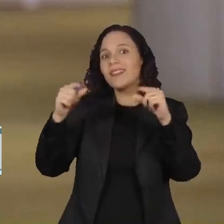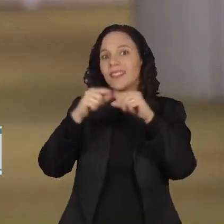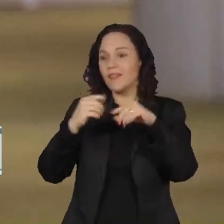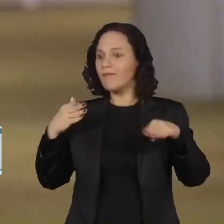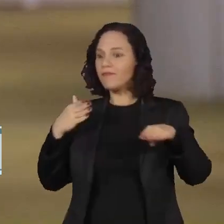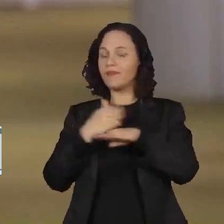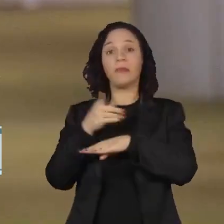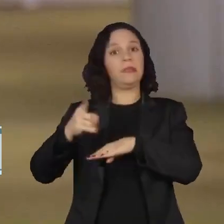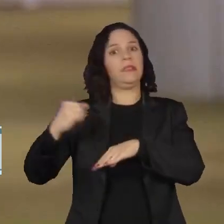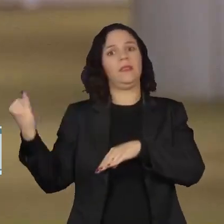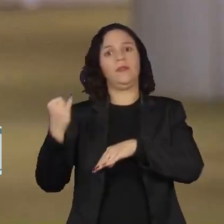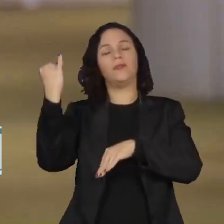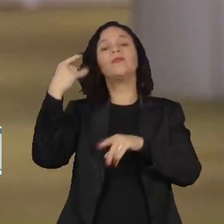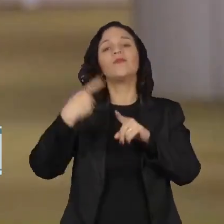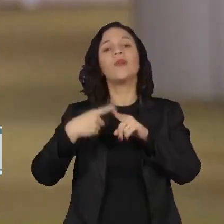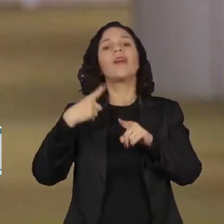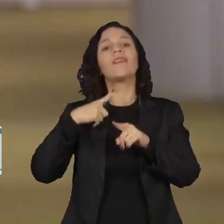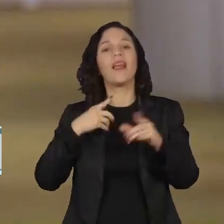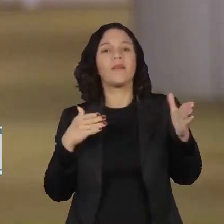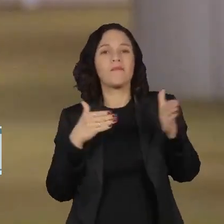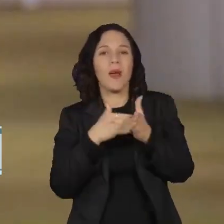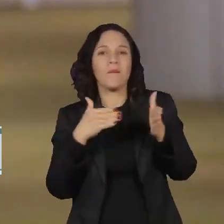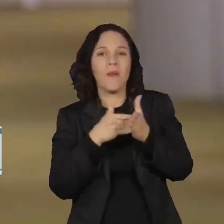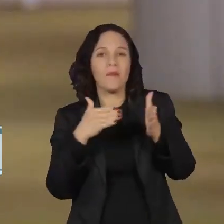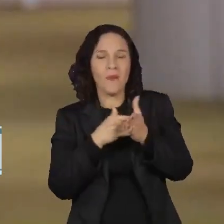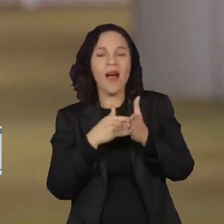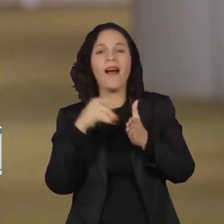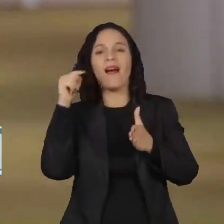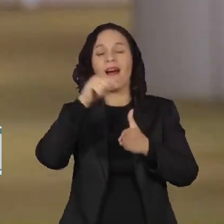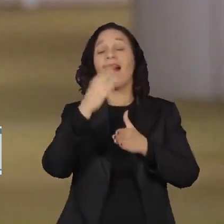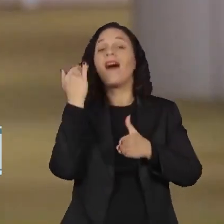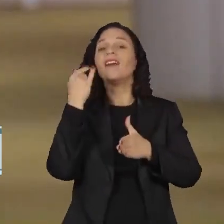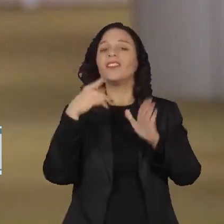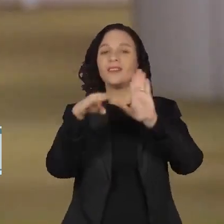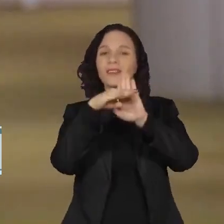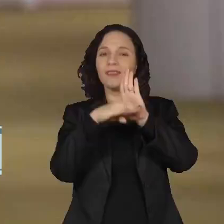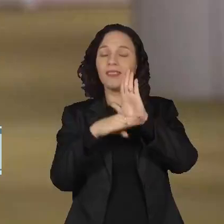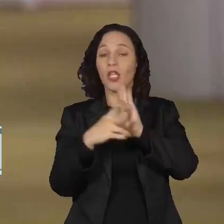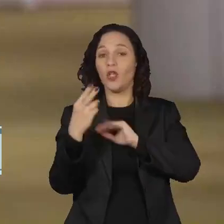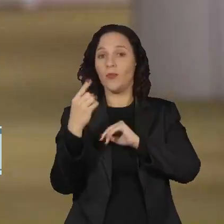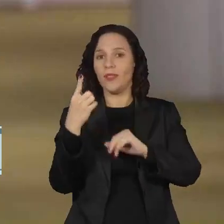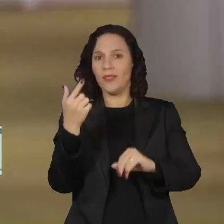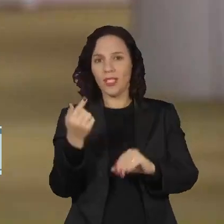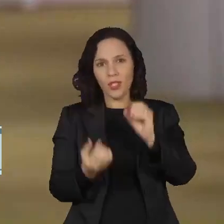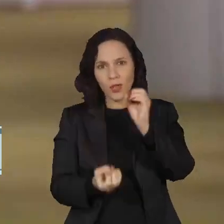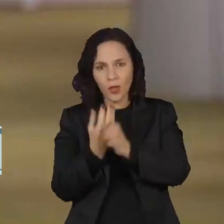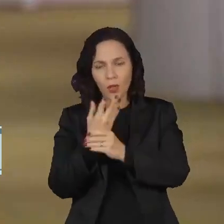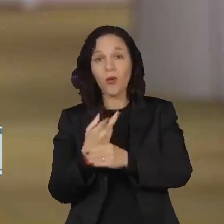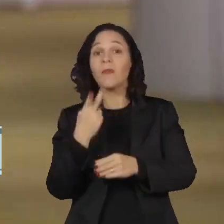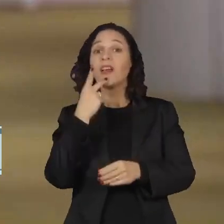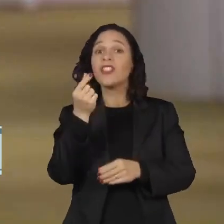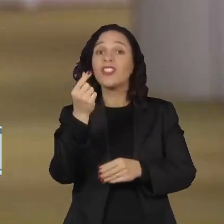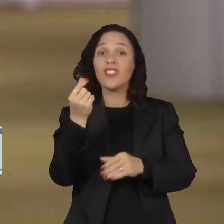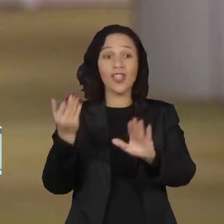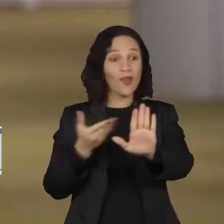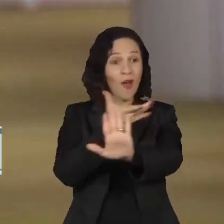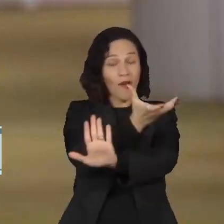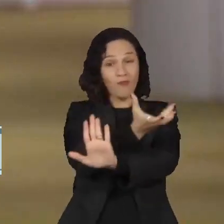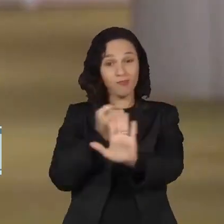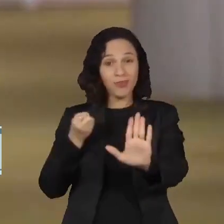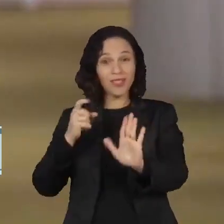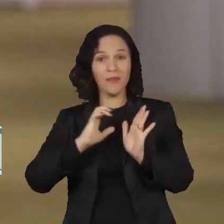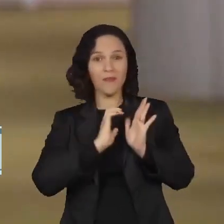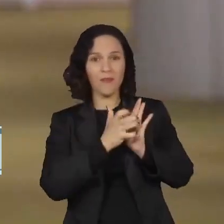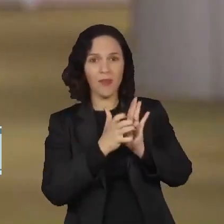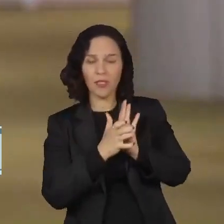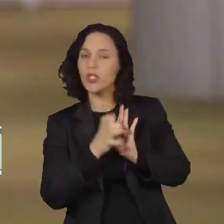Isso porque a cláusula de barreira, criada em 2017, restringe o acesso ao bilionário fundo partidário,